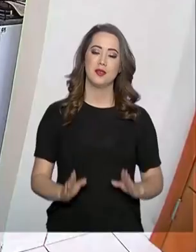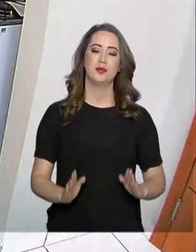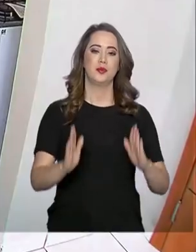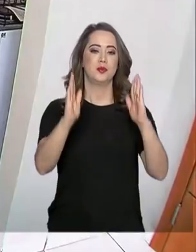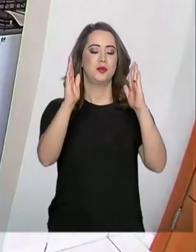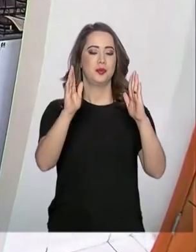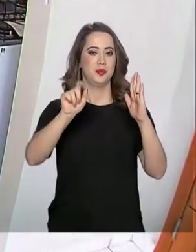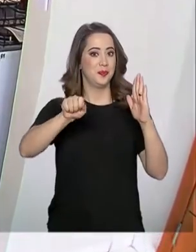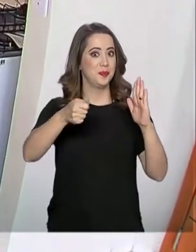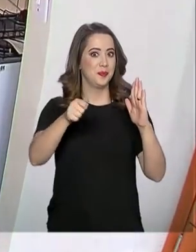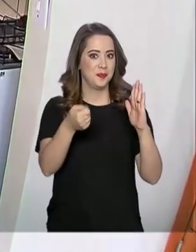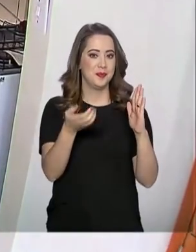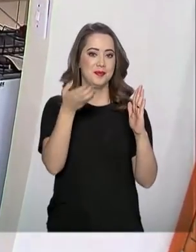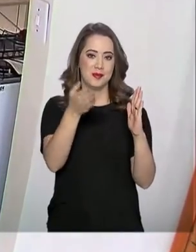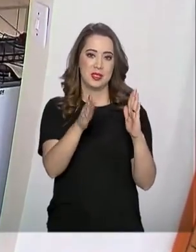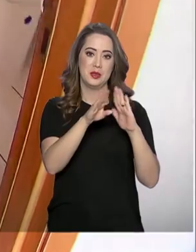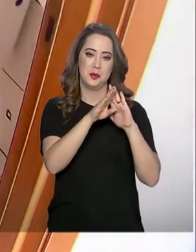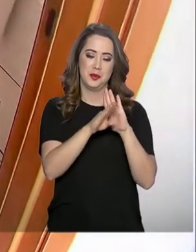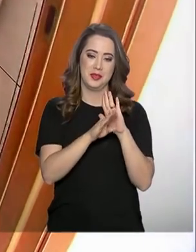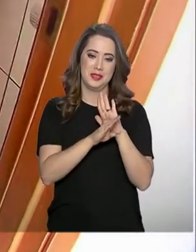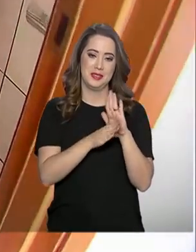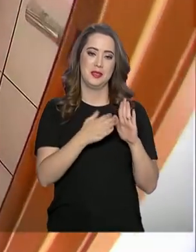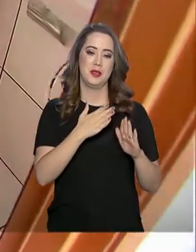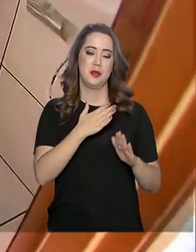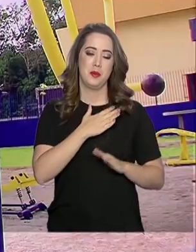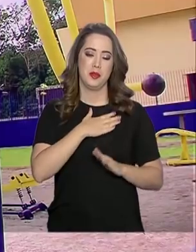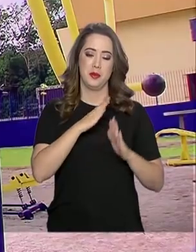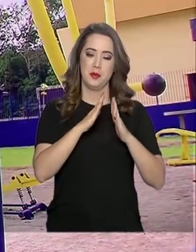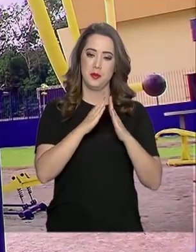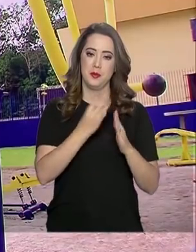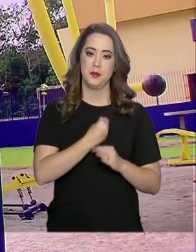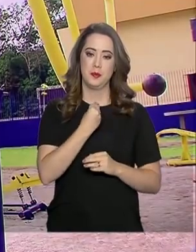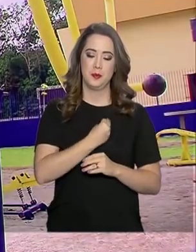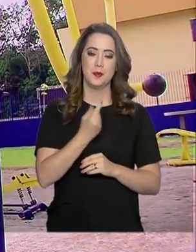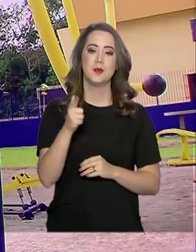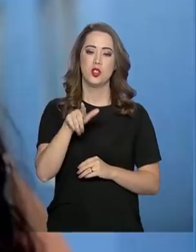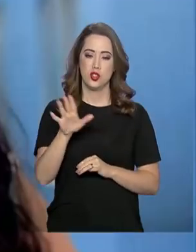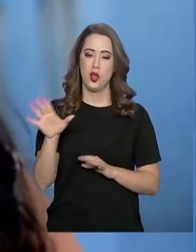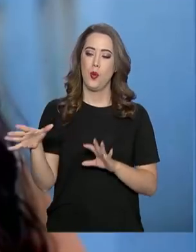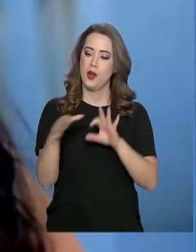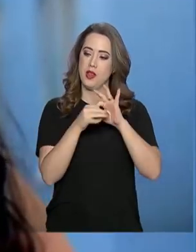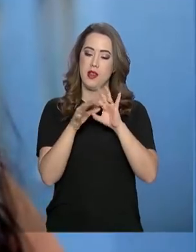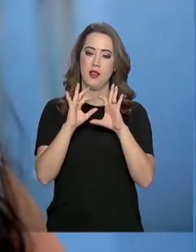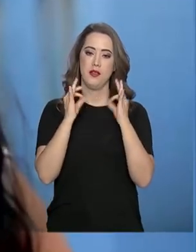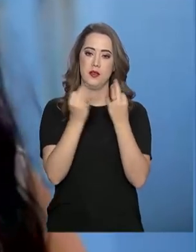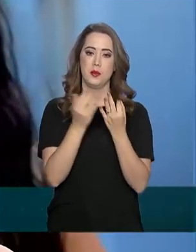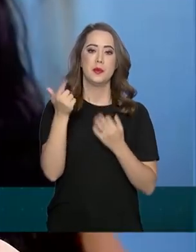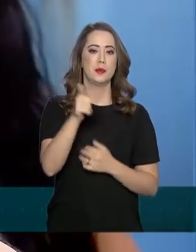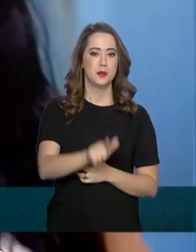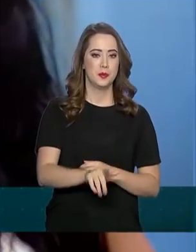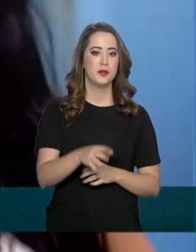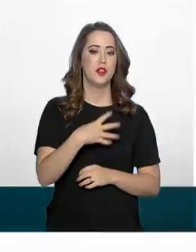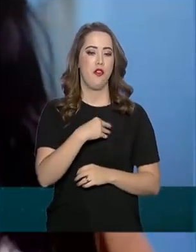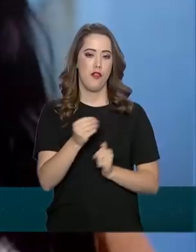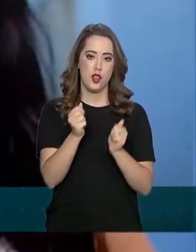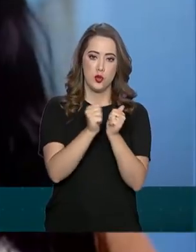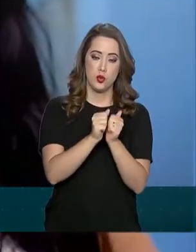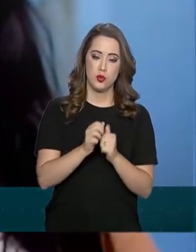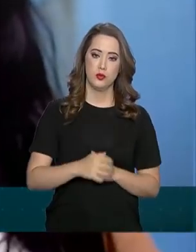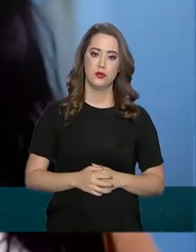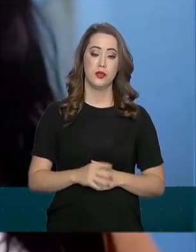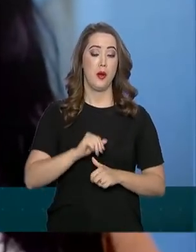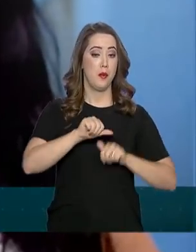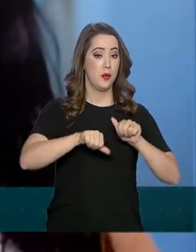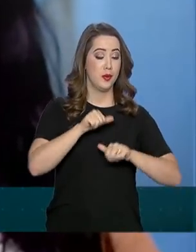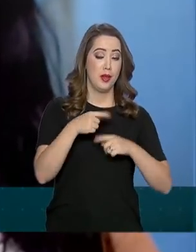programa Minha Casa Minha Vida e logo, logo vai ter de volta as filhas dentro de casa. Vai mudar muito, né, porque eu estou